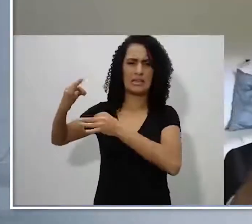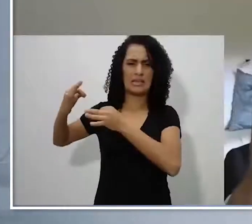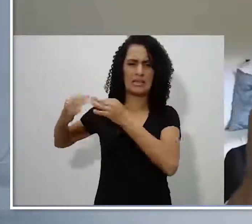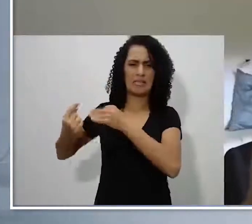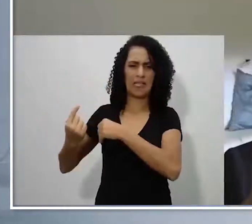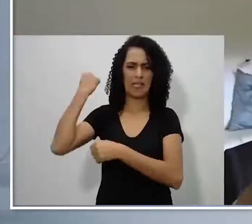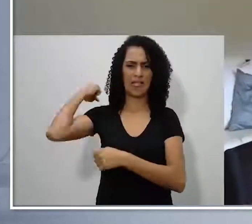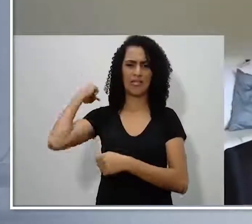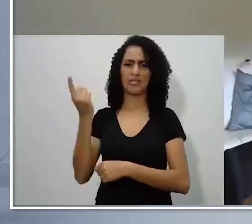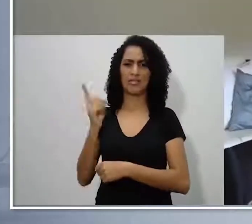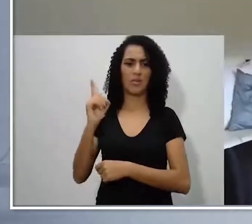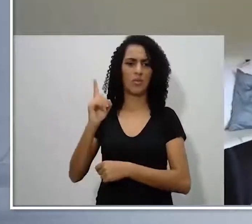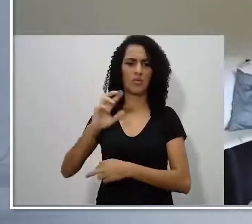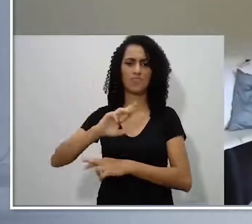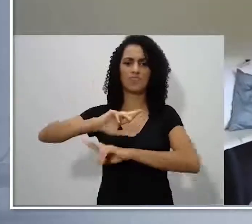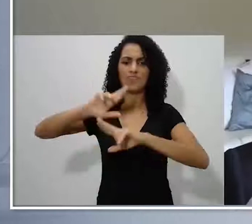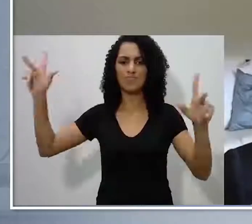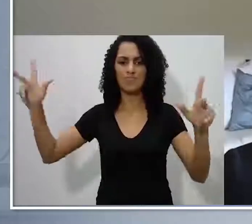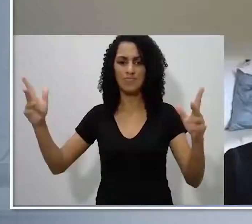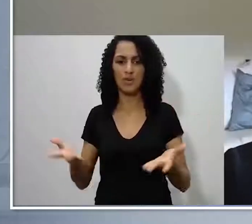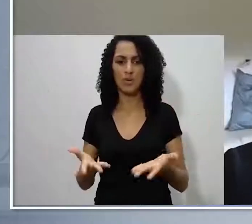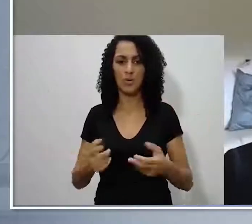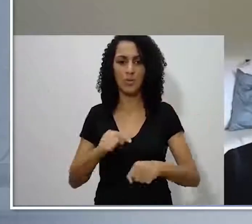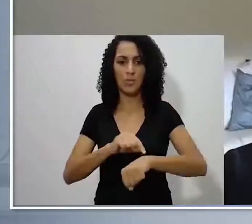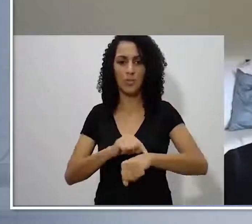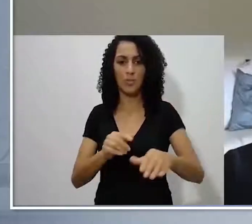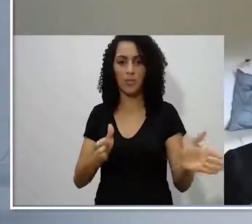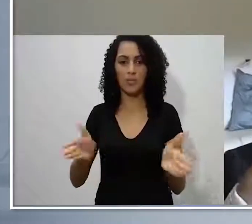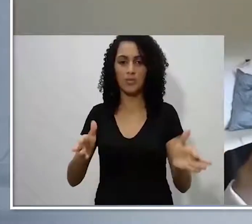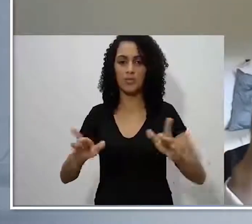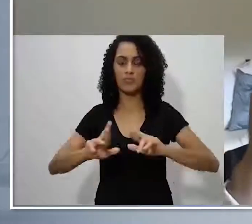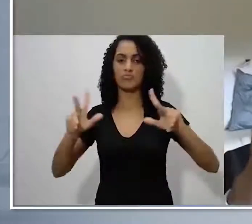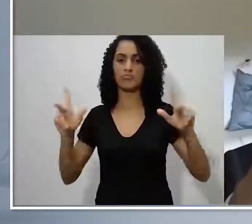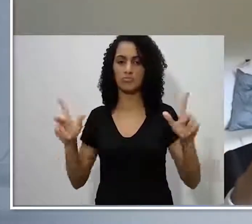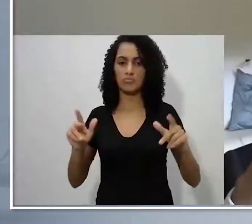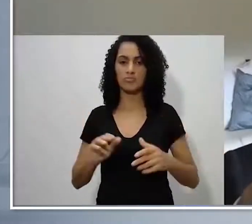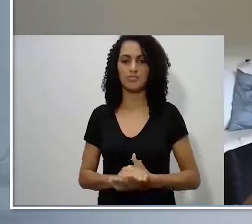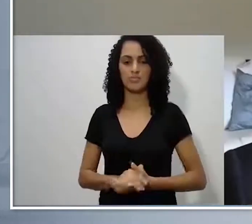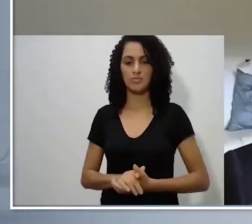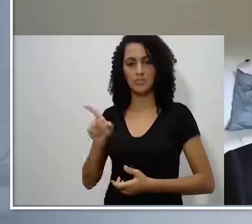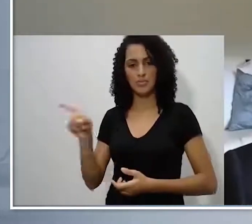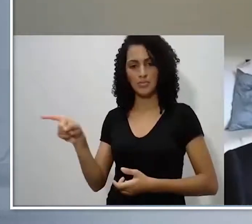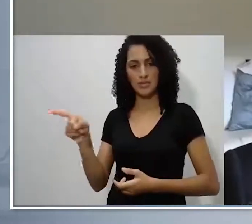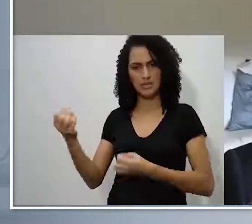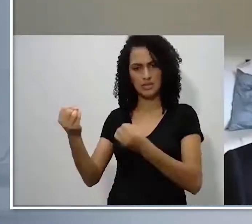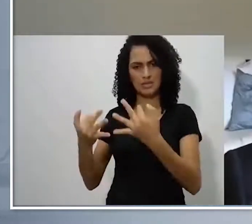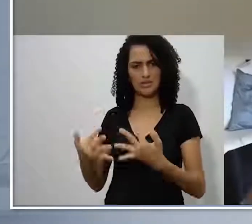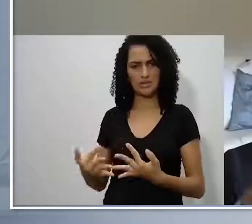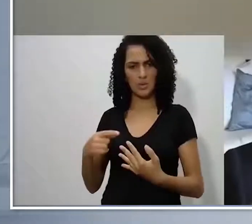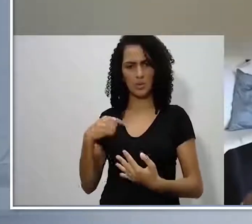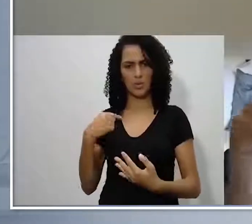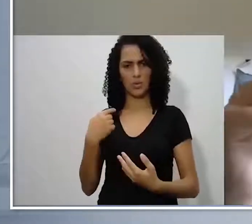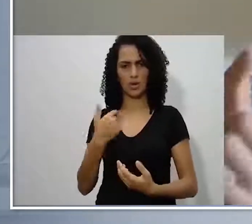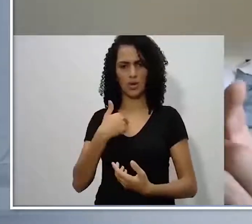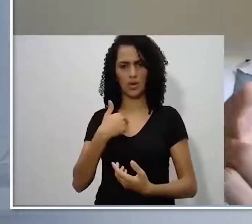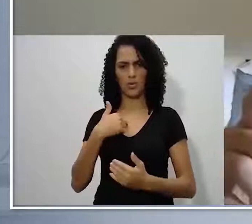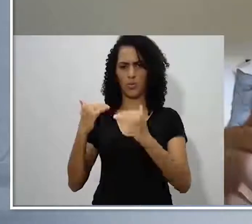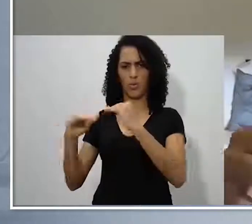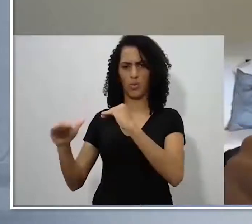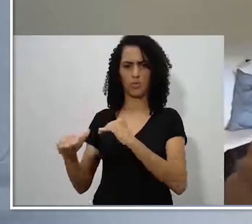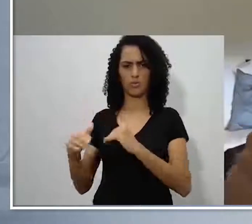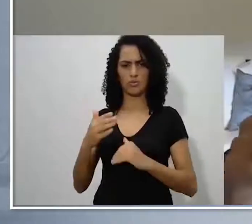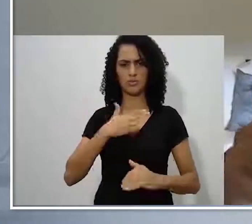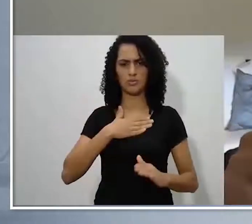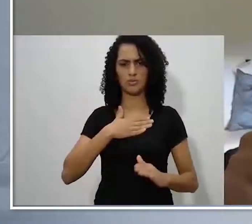Talvez, diferente do que o Doutor, o promotor, disse, eu acho que a gente tem que pensar o judiciário como um serviço.